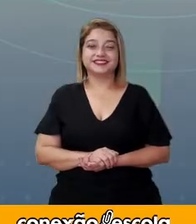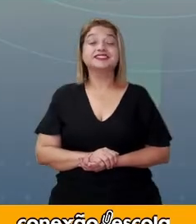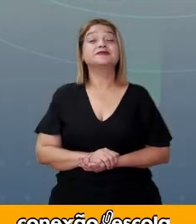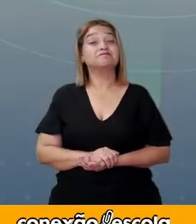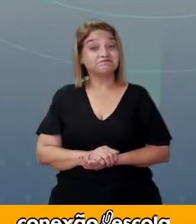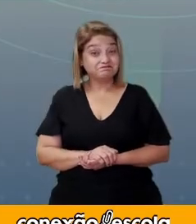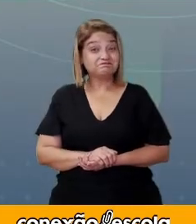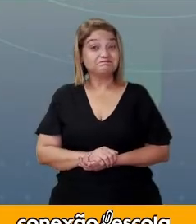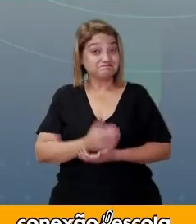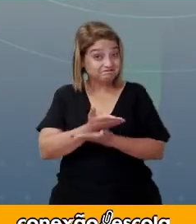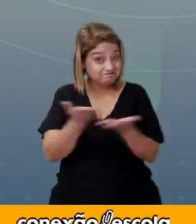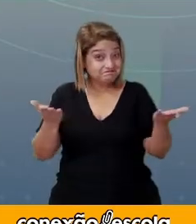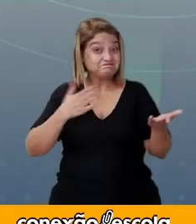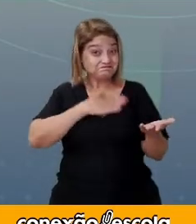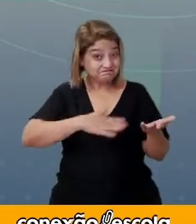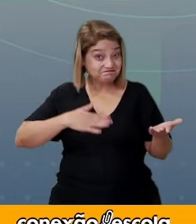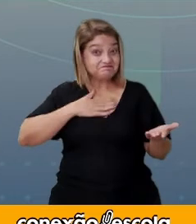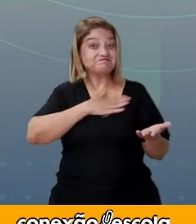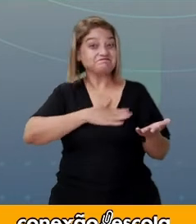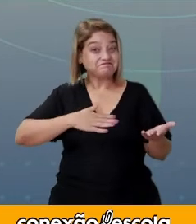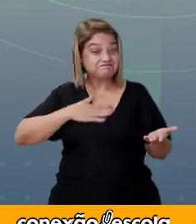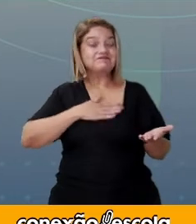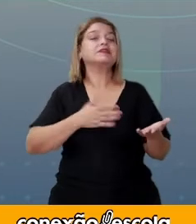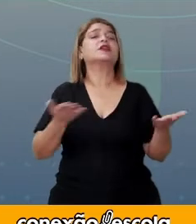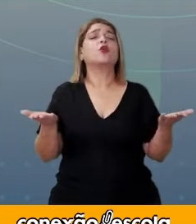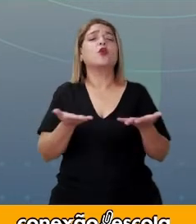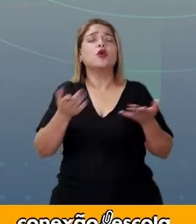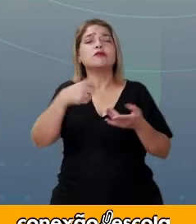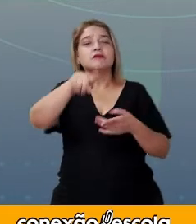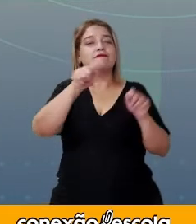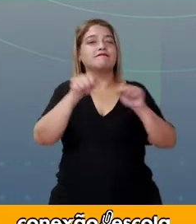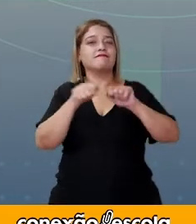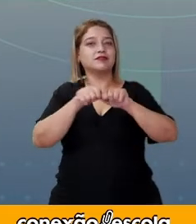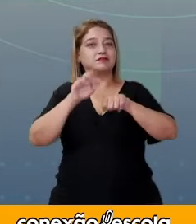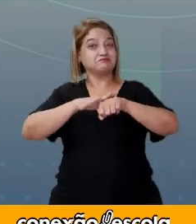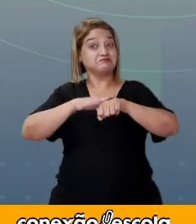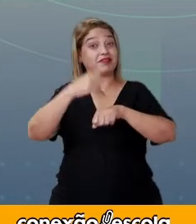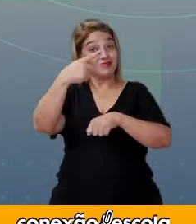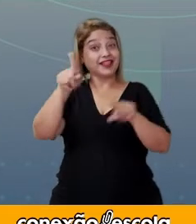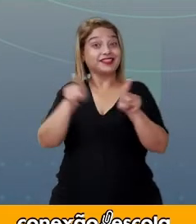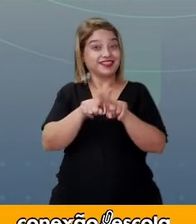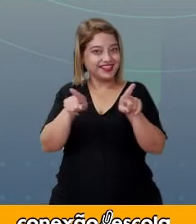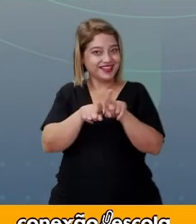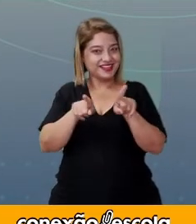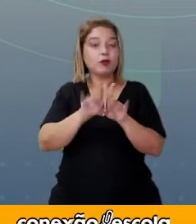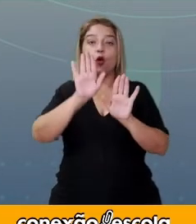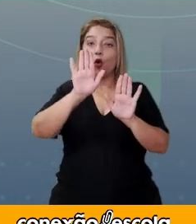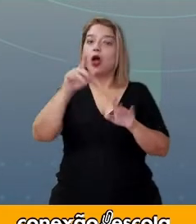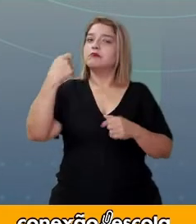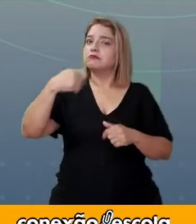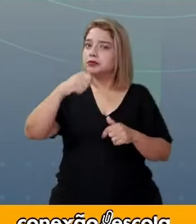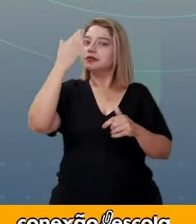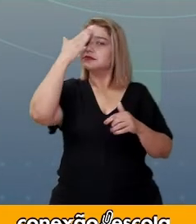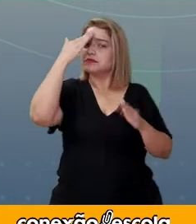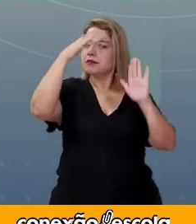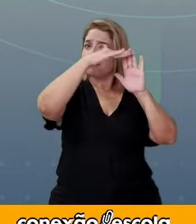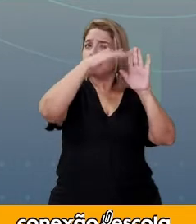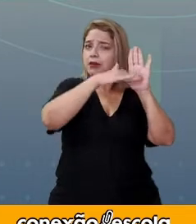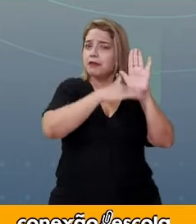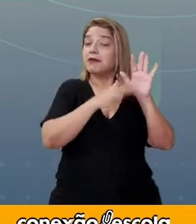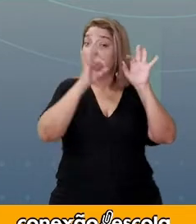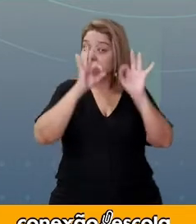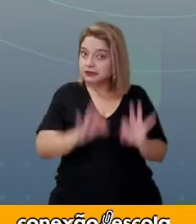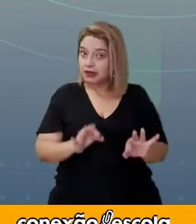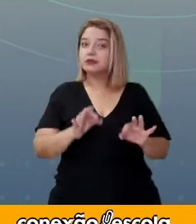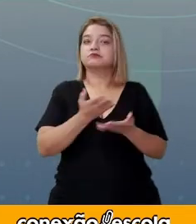E aí, gostava? Que tal preparar essa receita? Mas olha só. Sigam o passo a passo